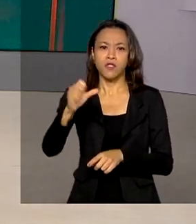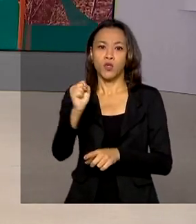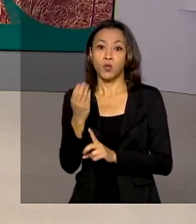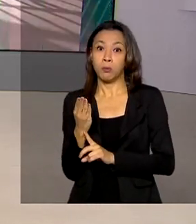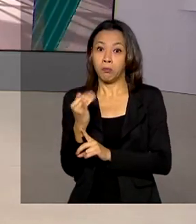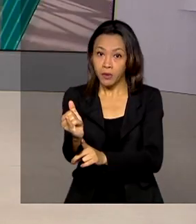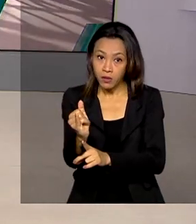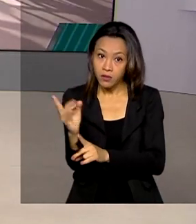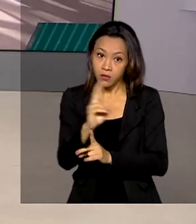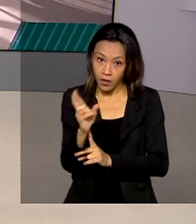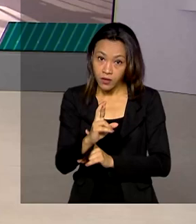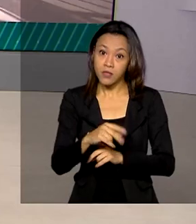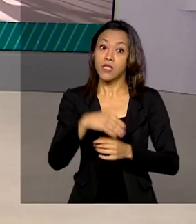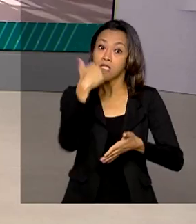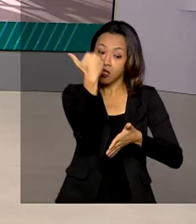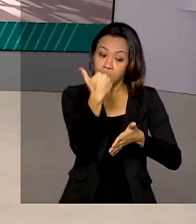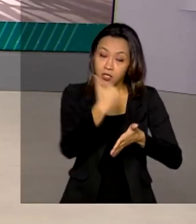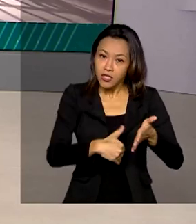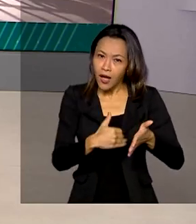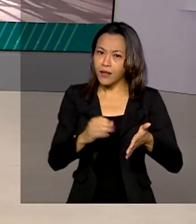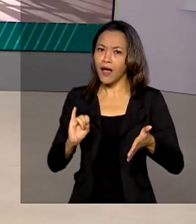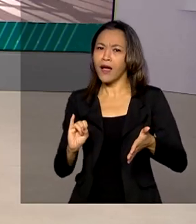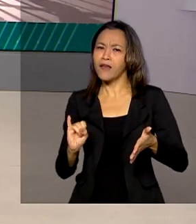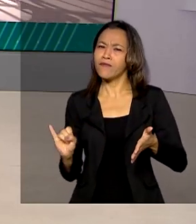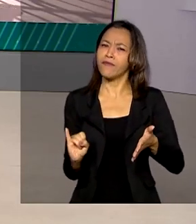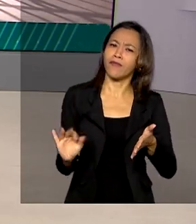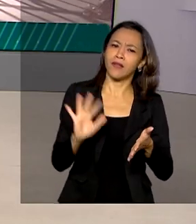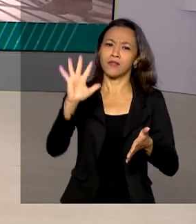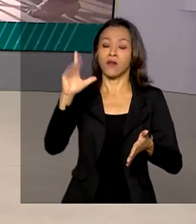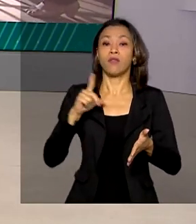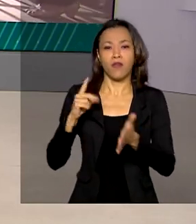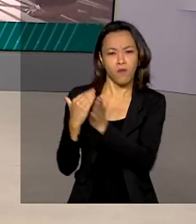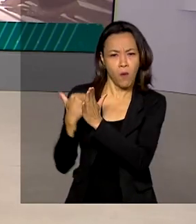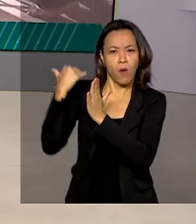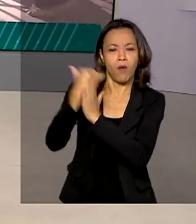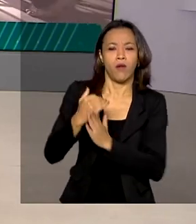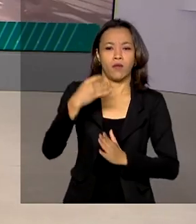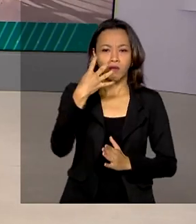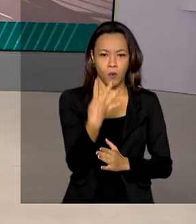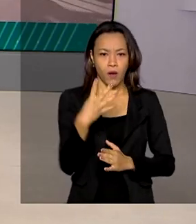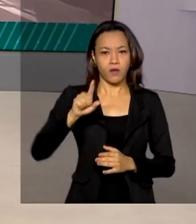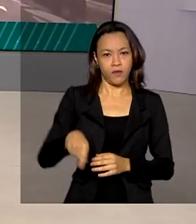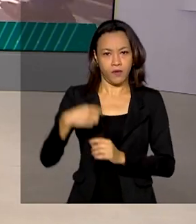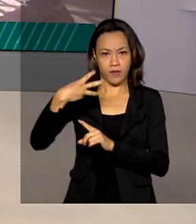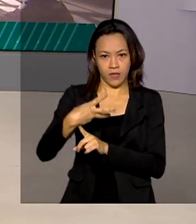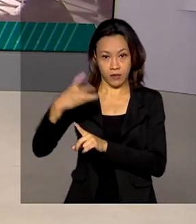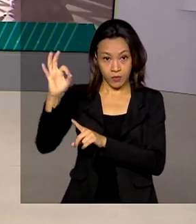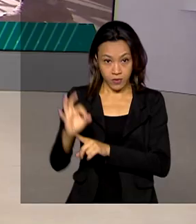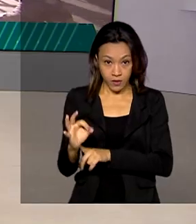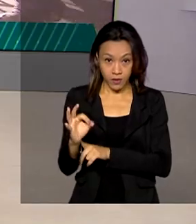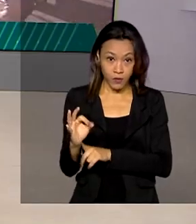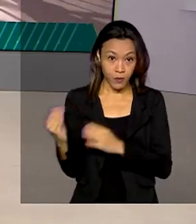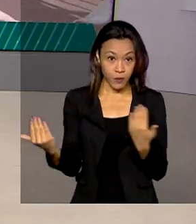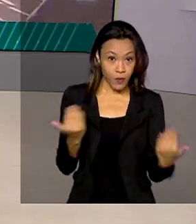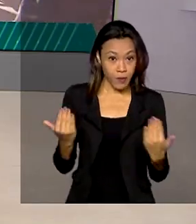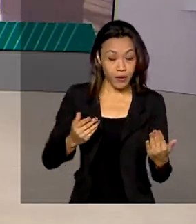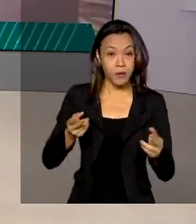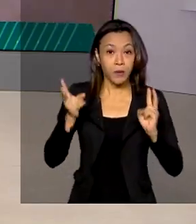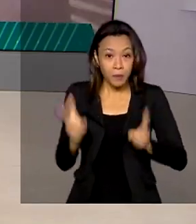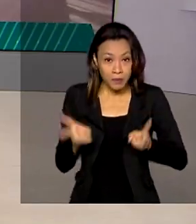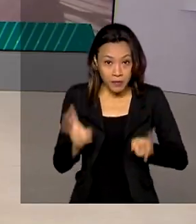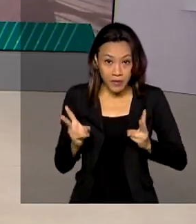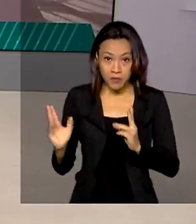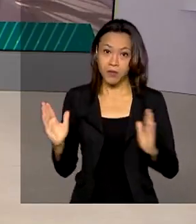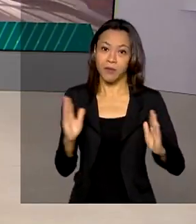reais. Descontada a inflação, foi registrado um aumento de 4,3% em relação ao mesmo período